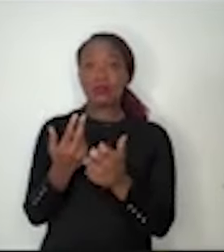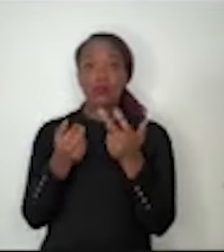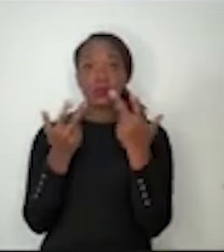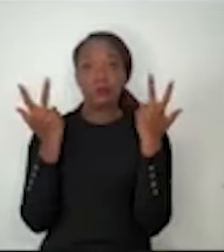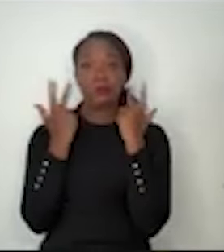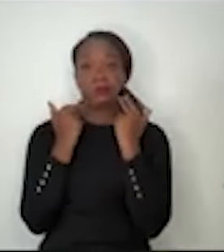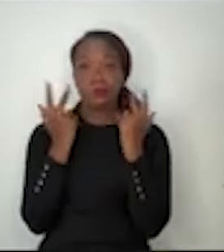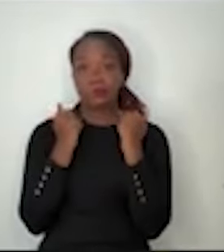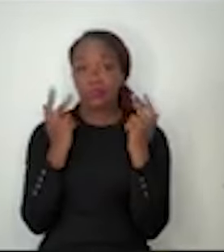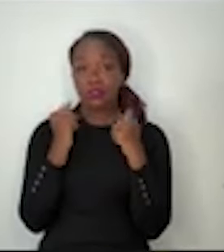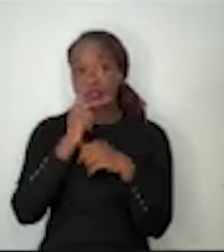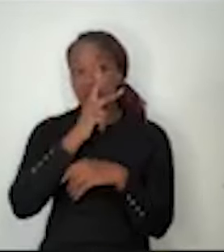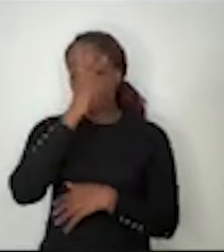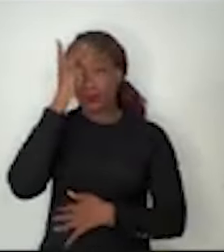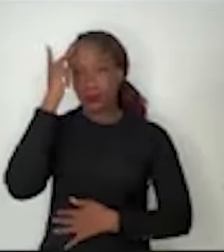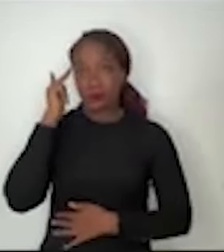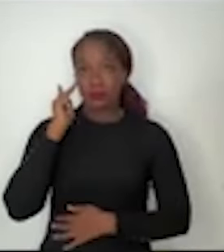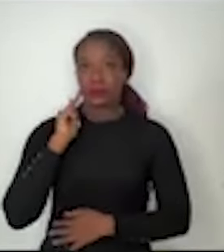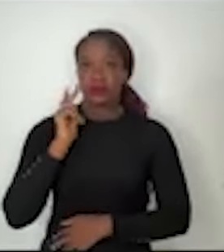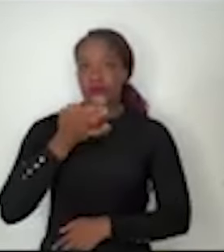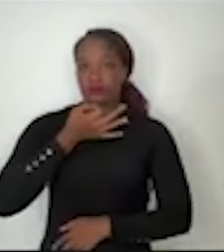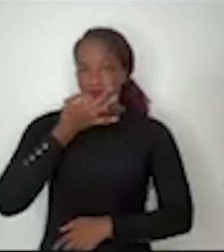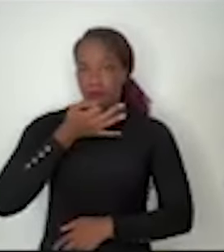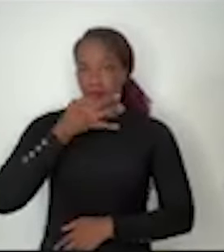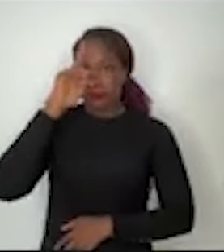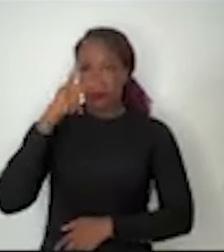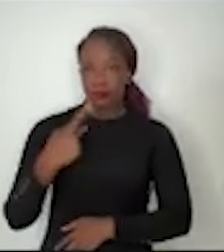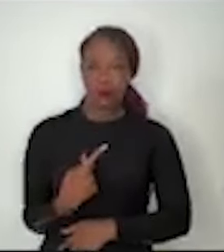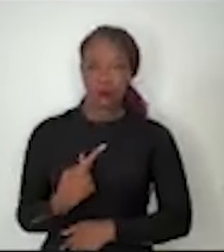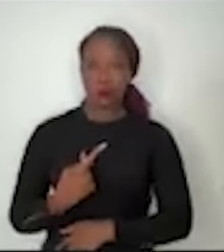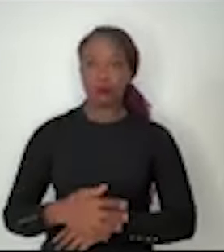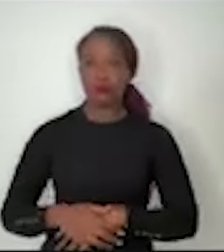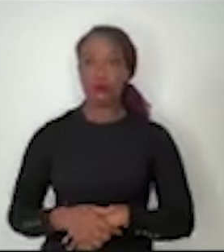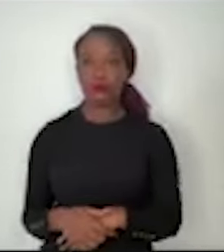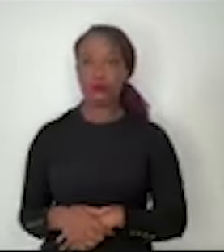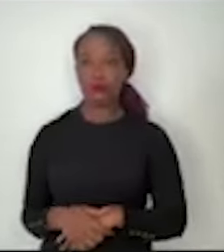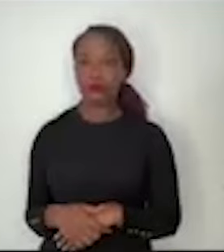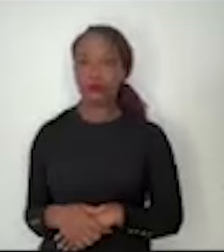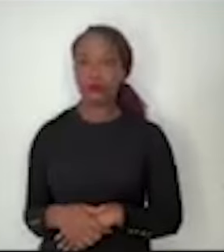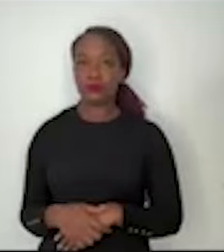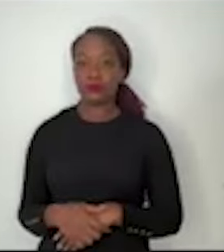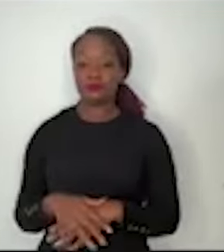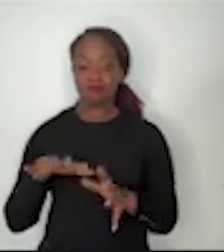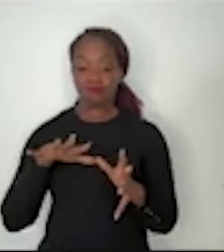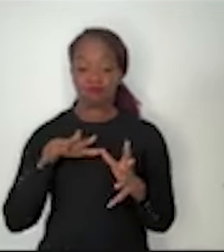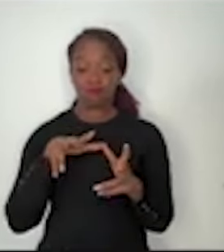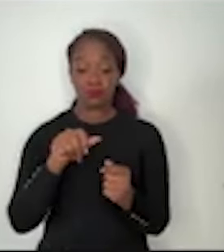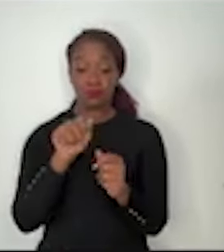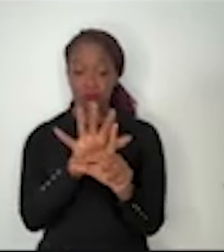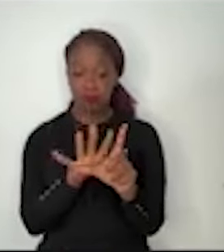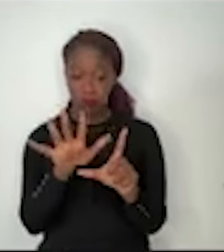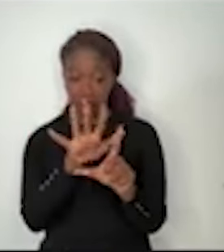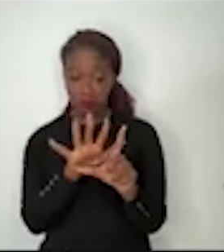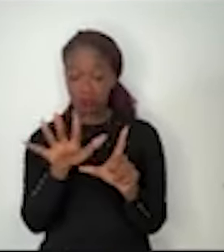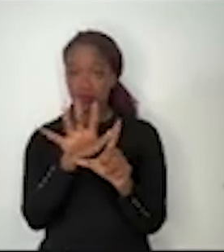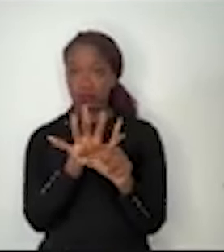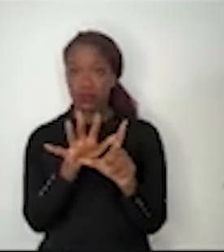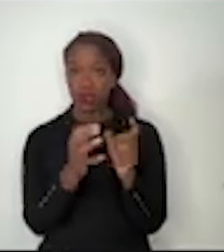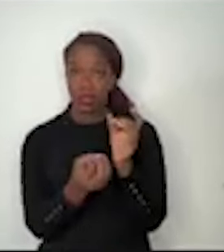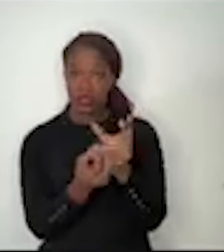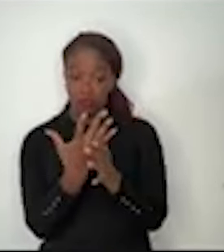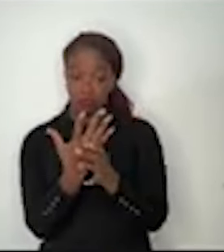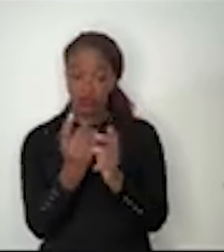pessoas formem as suas próprias opiniões. O que esse mundo das plataformas digitais acabou criando foram